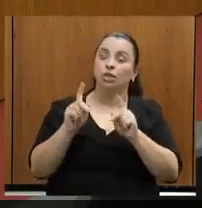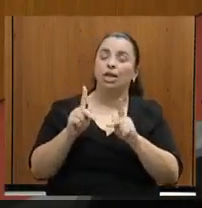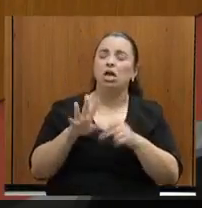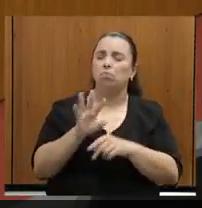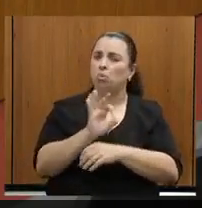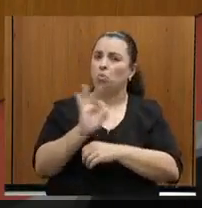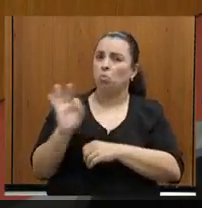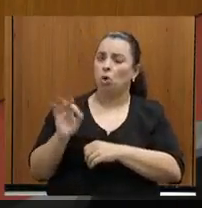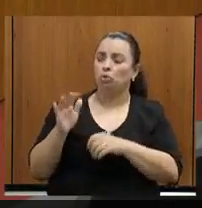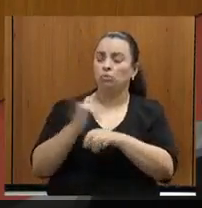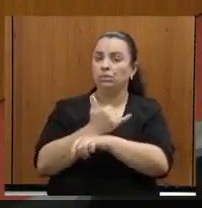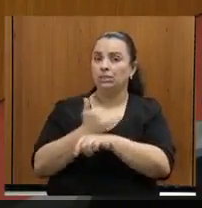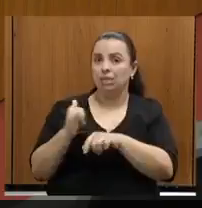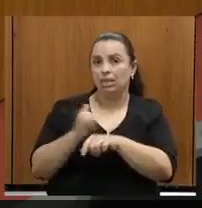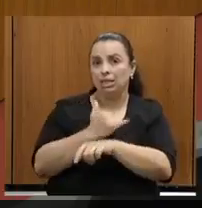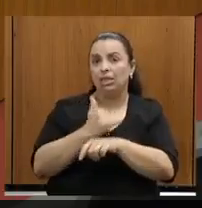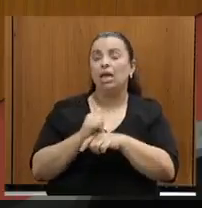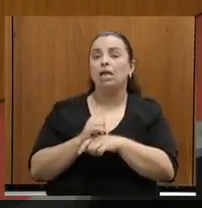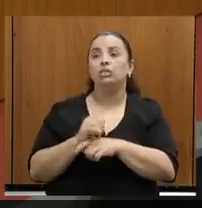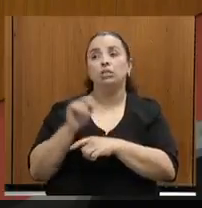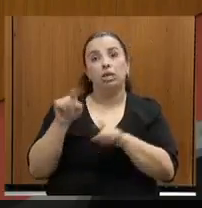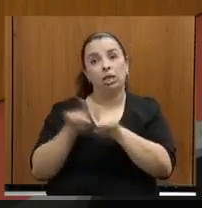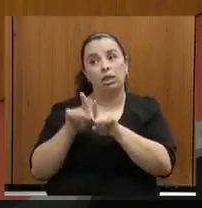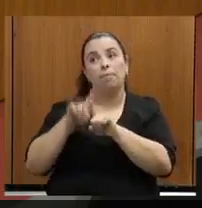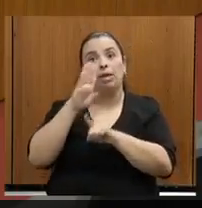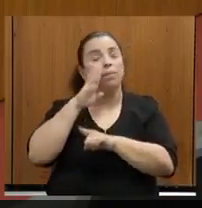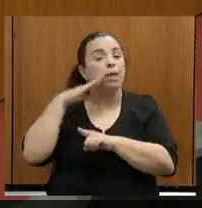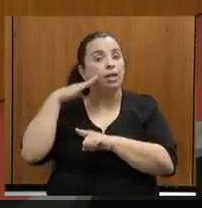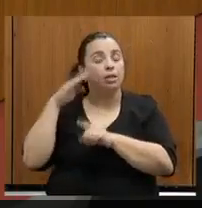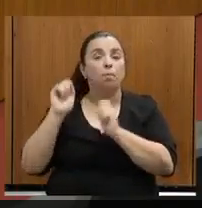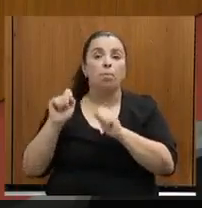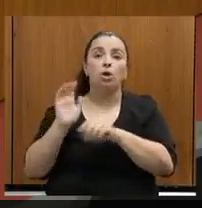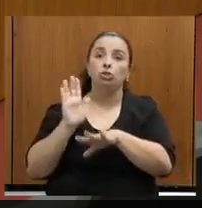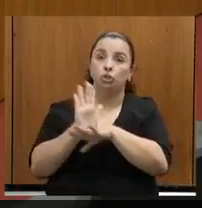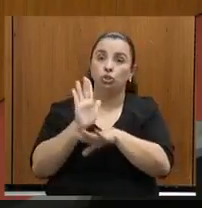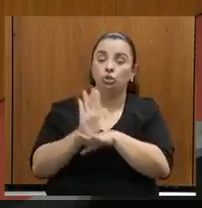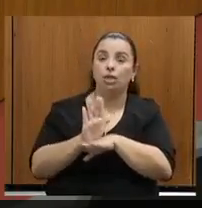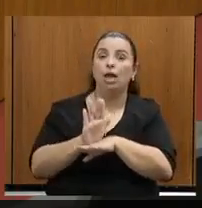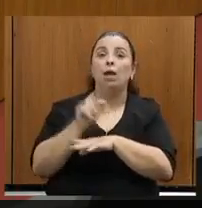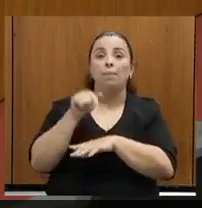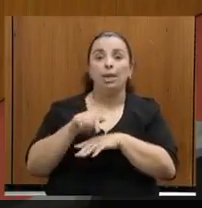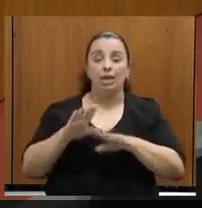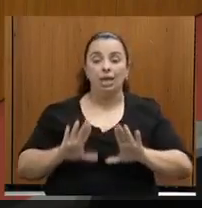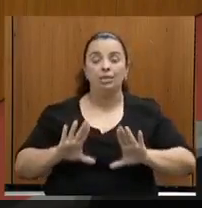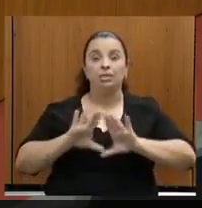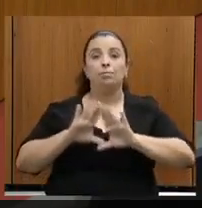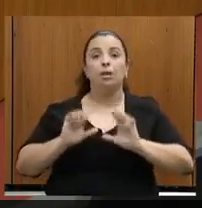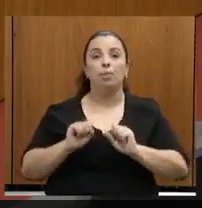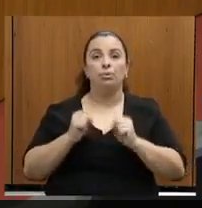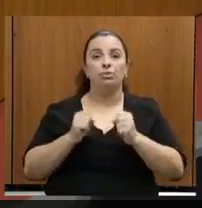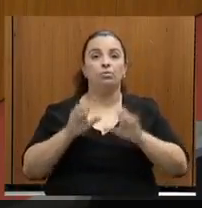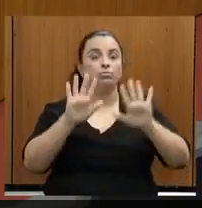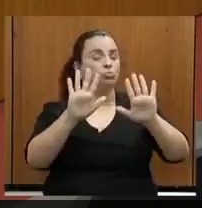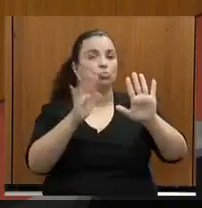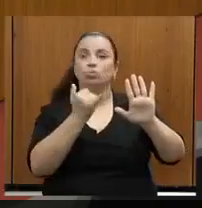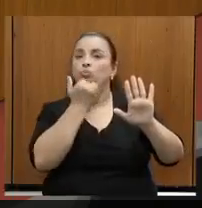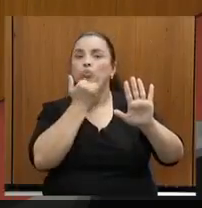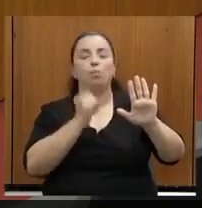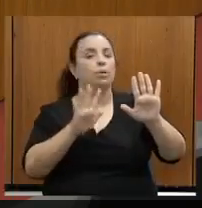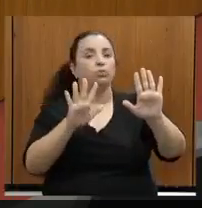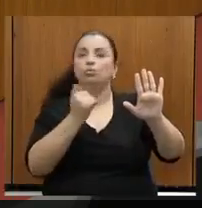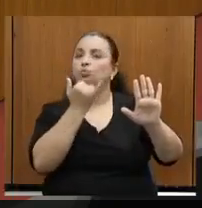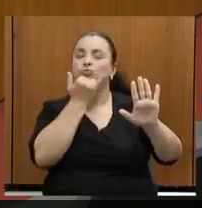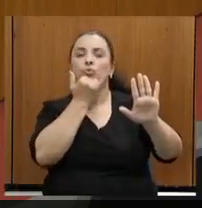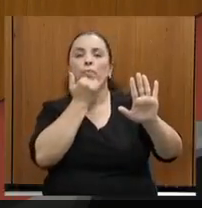e que a deputada Beatriz Serqueira pode ajudar também para que a Assembleia faça proteção. Eu também tenho uma... Não, peraí, secretário.